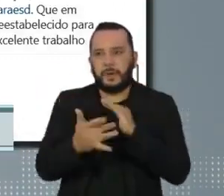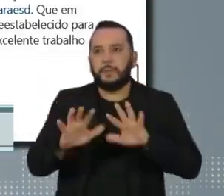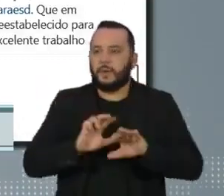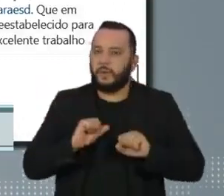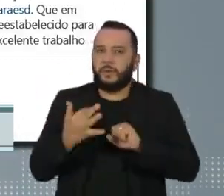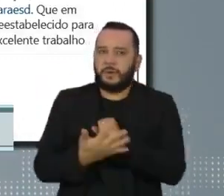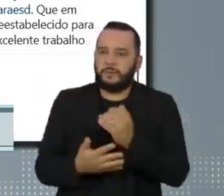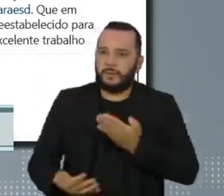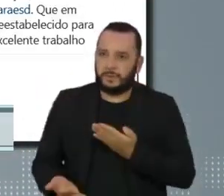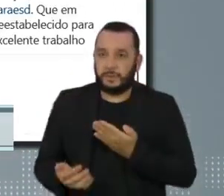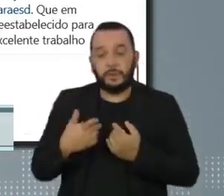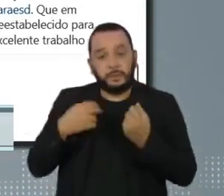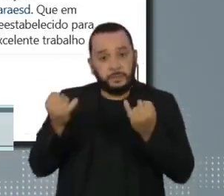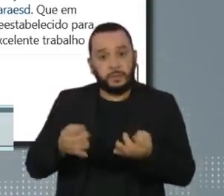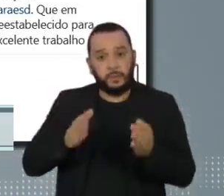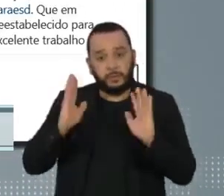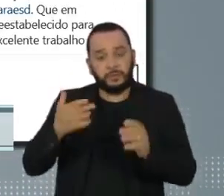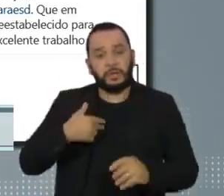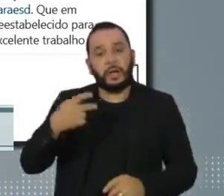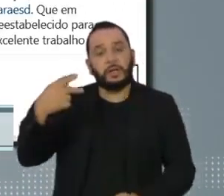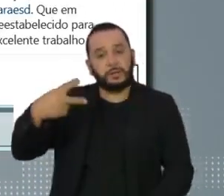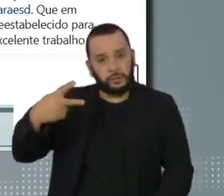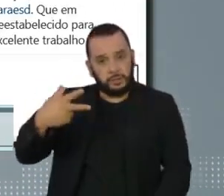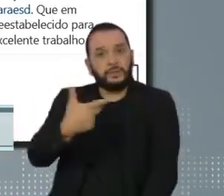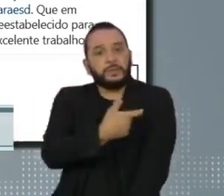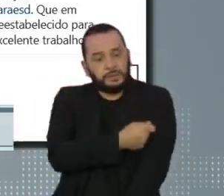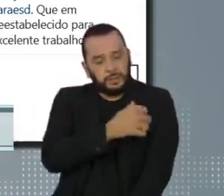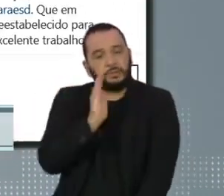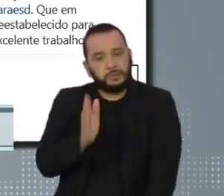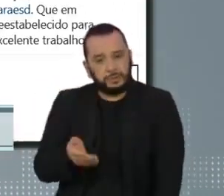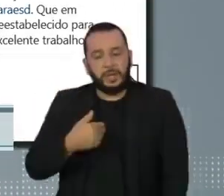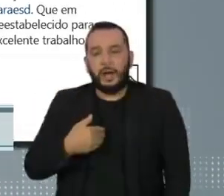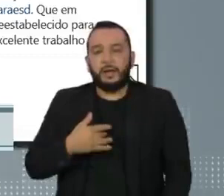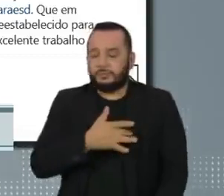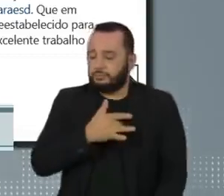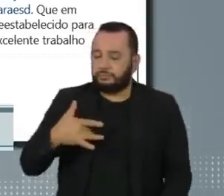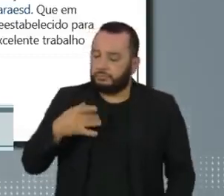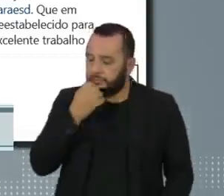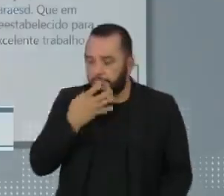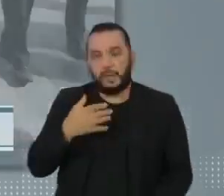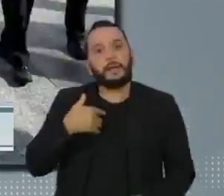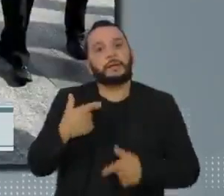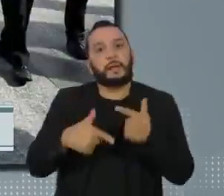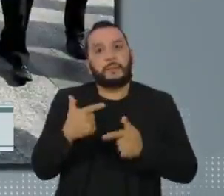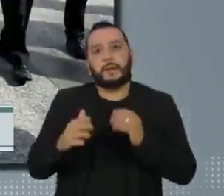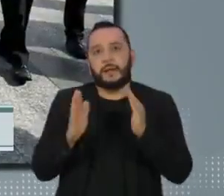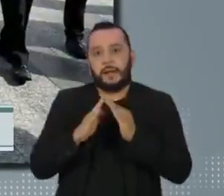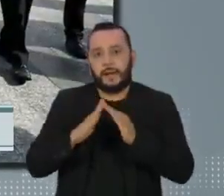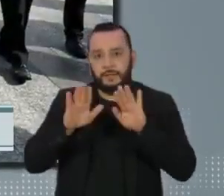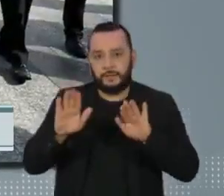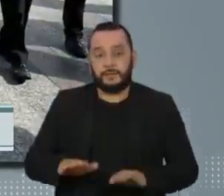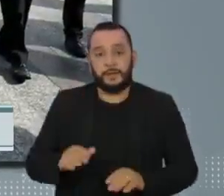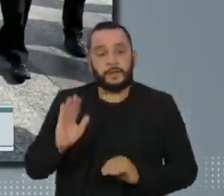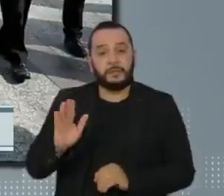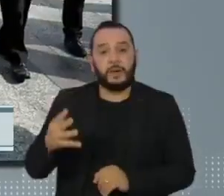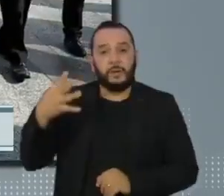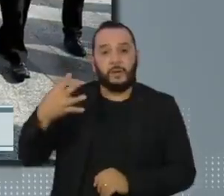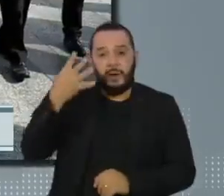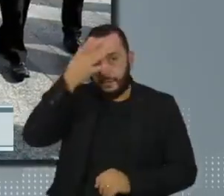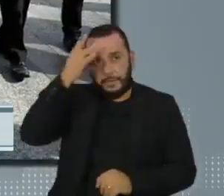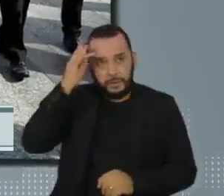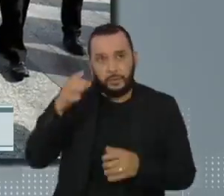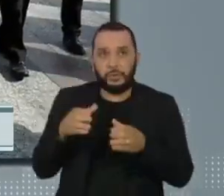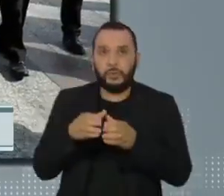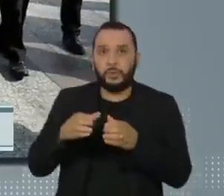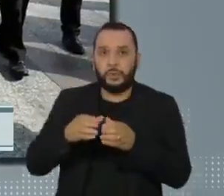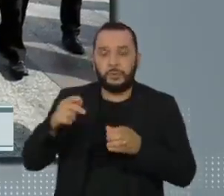positivo. Disse que já tomou as duas vacinas, passa bem e continuará trabalhando em casa em isolamento. É o quarto integrante infectado da